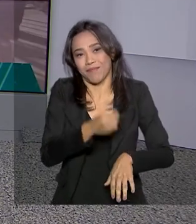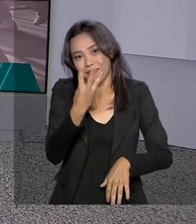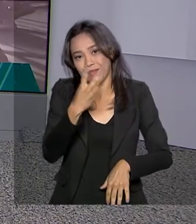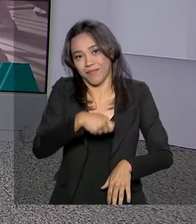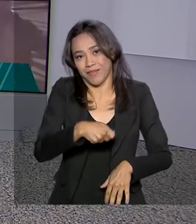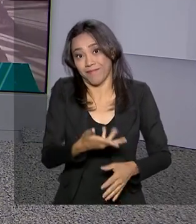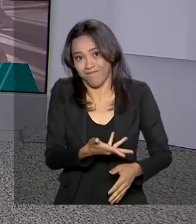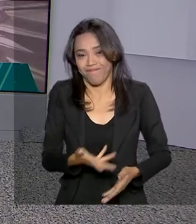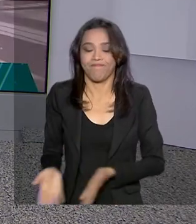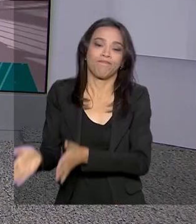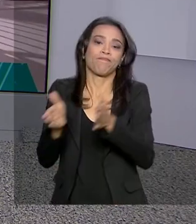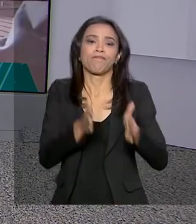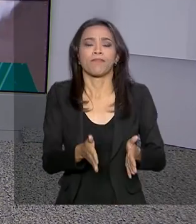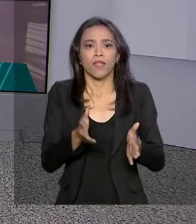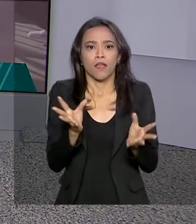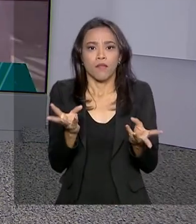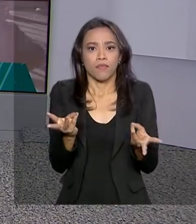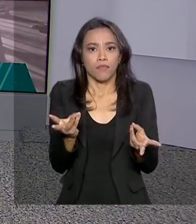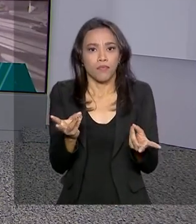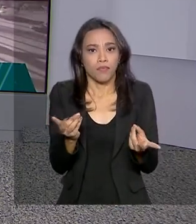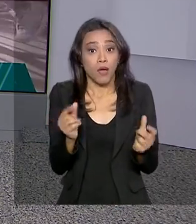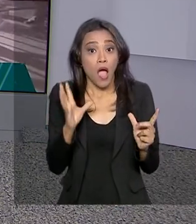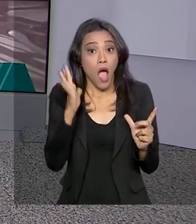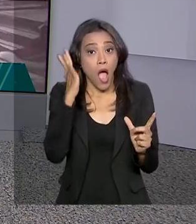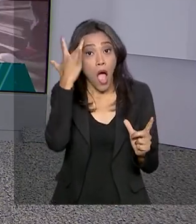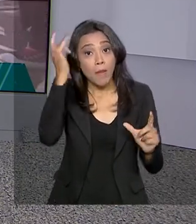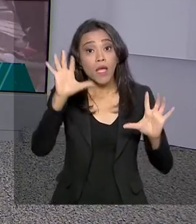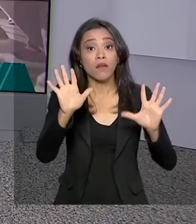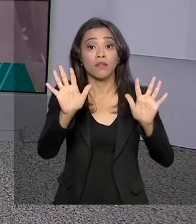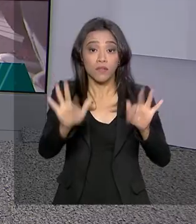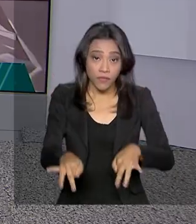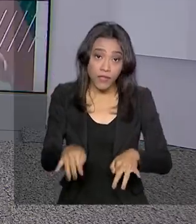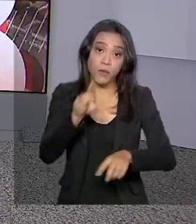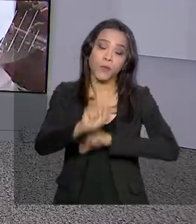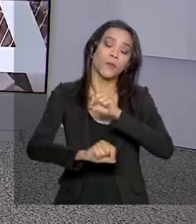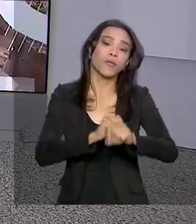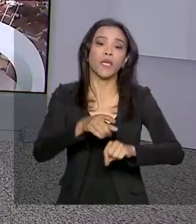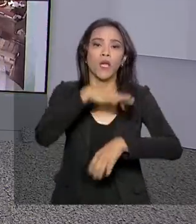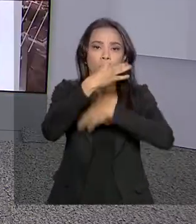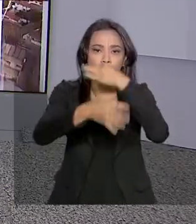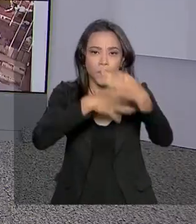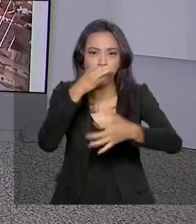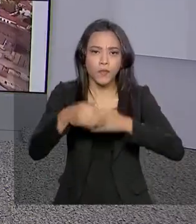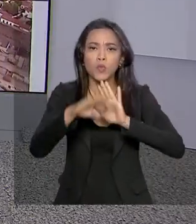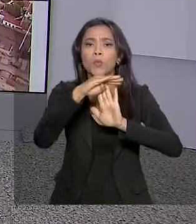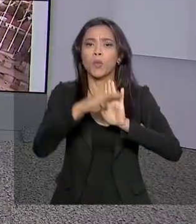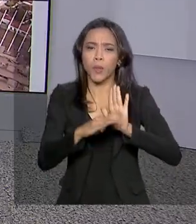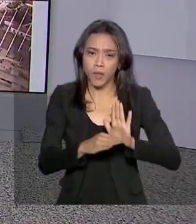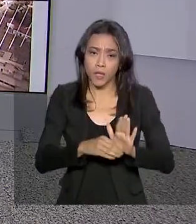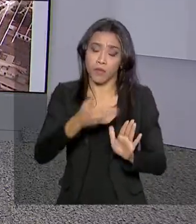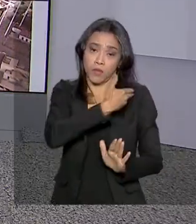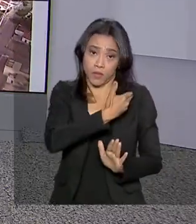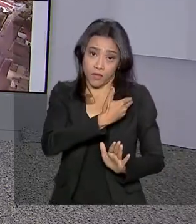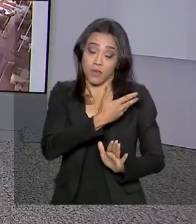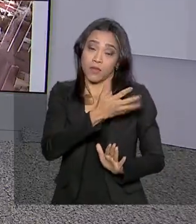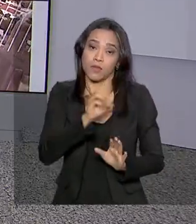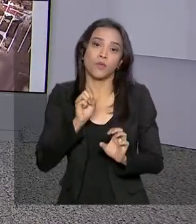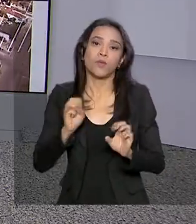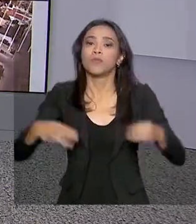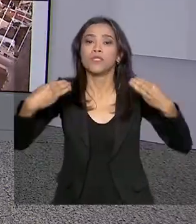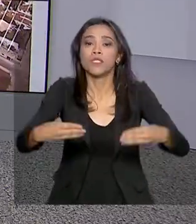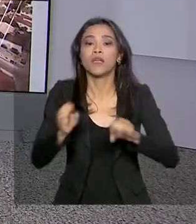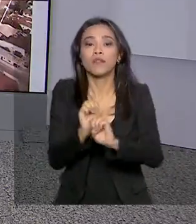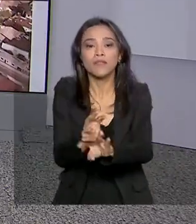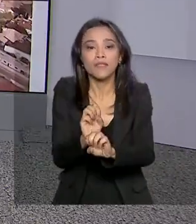Contagem regressiva termina amanhã o prazo para consulta pública do Futurice, programa do Ministério da Educação voltado para